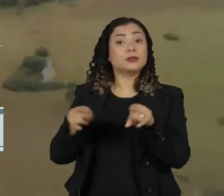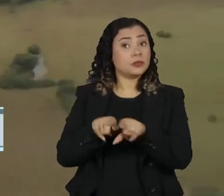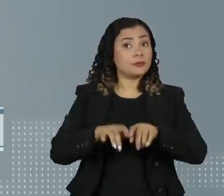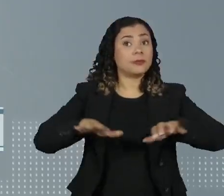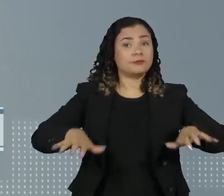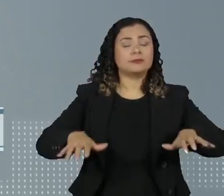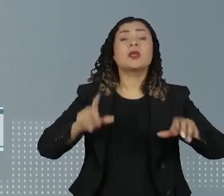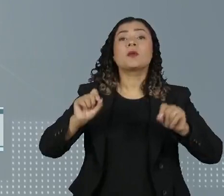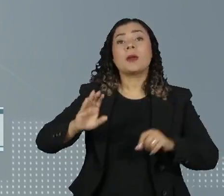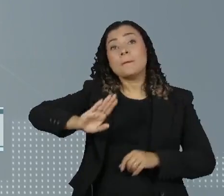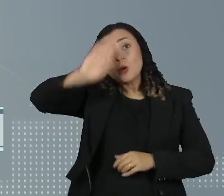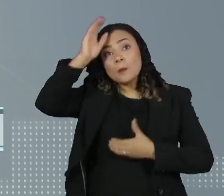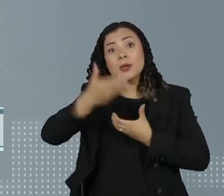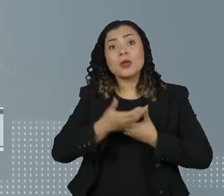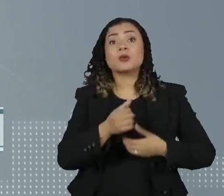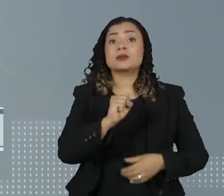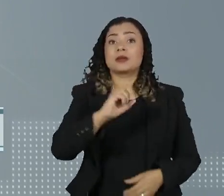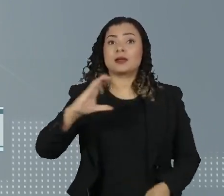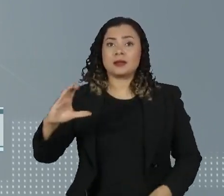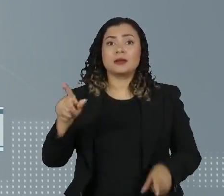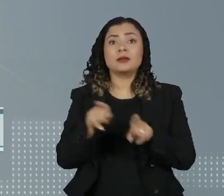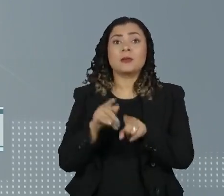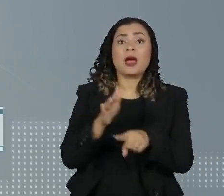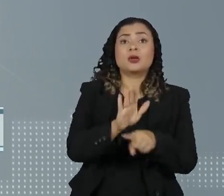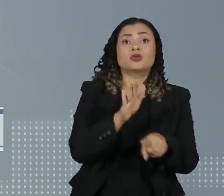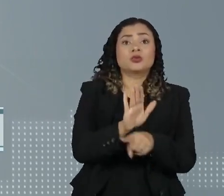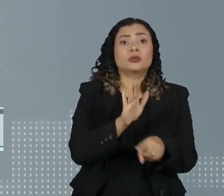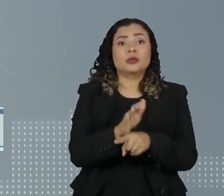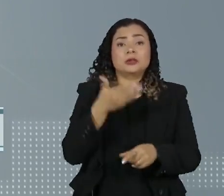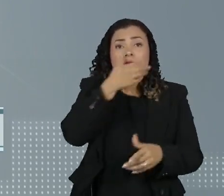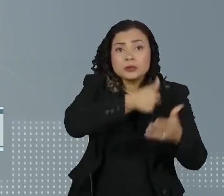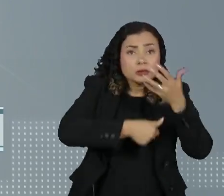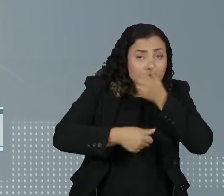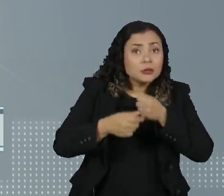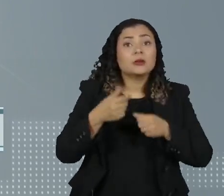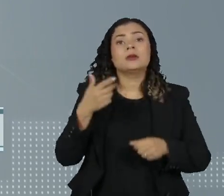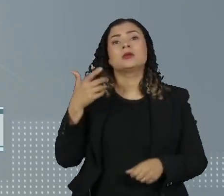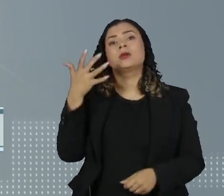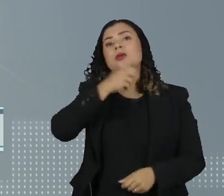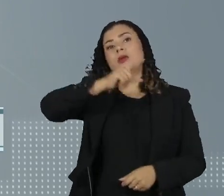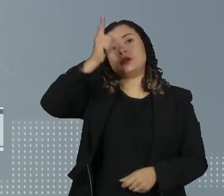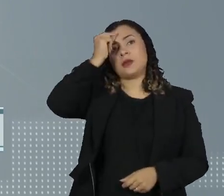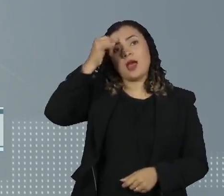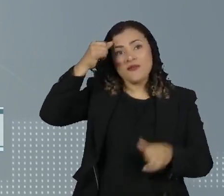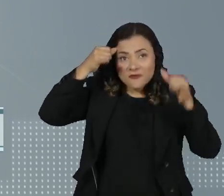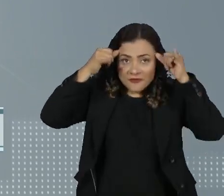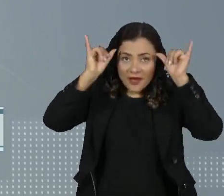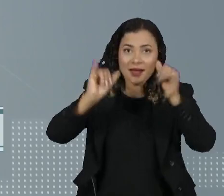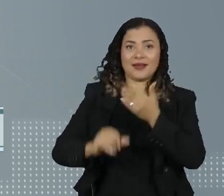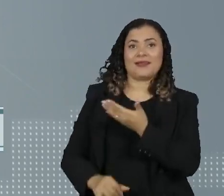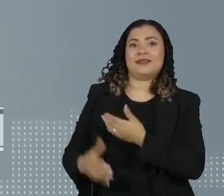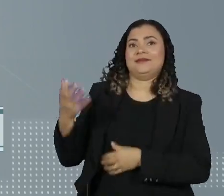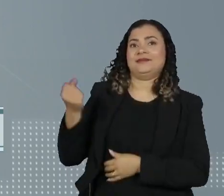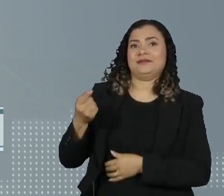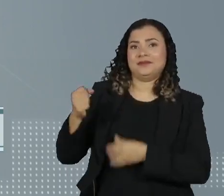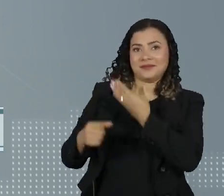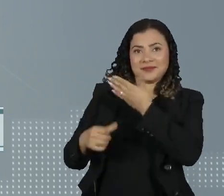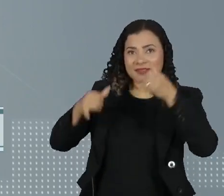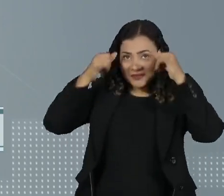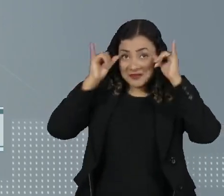bombeiros de Santa Catarina, que auxiliam nos trabalhos de busca, conseguiram resgatar uma vaca durante uma nova varredura. região,